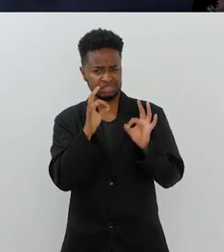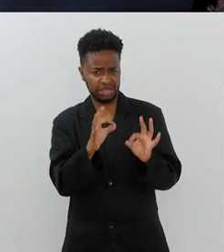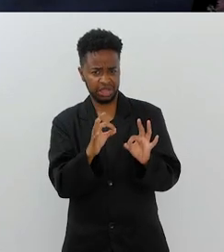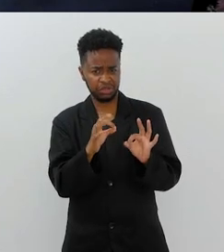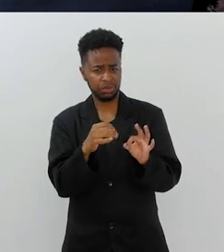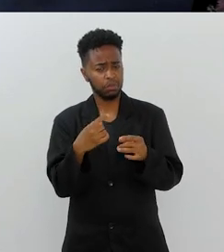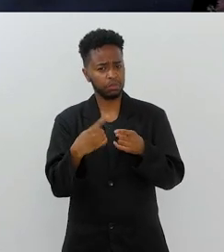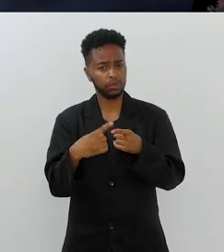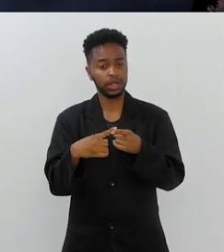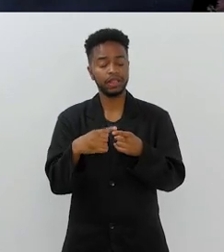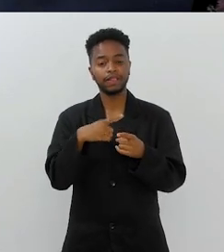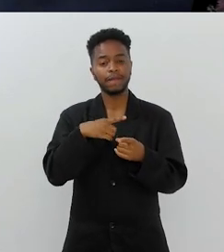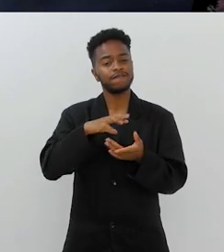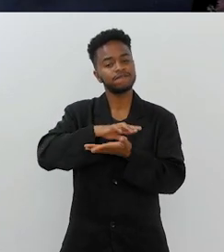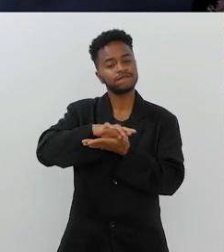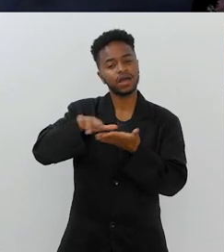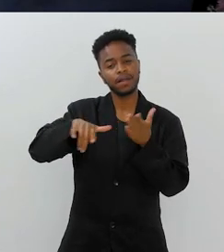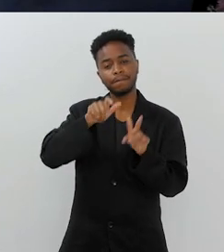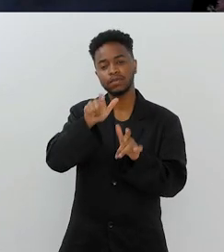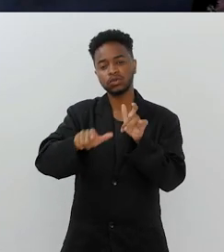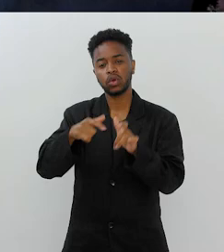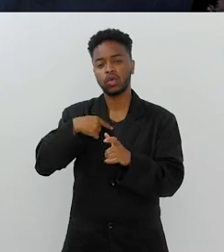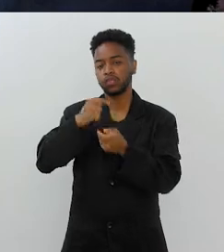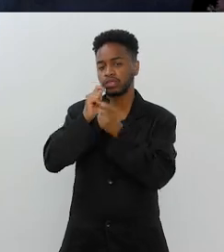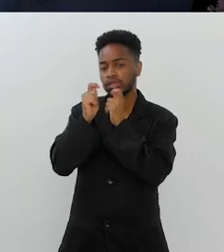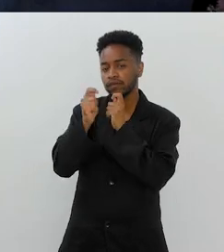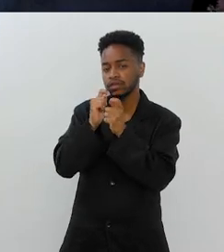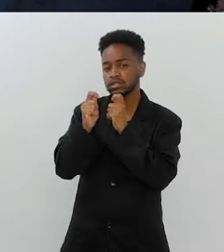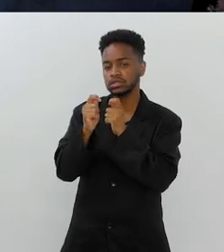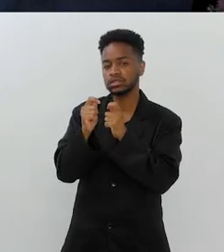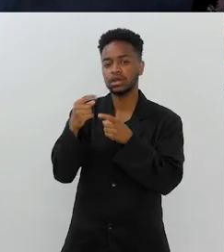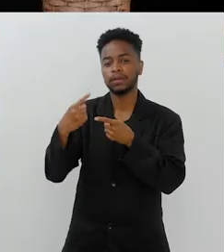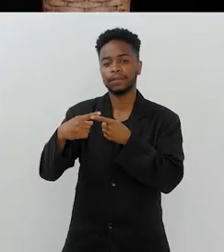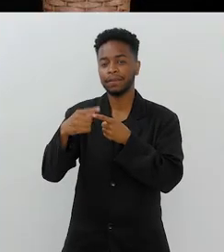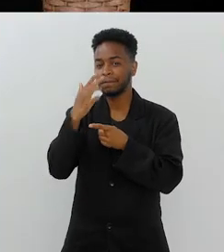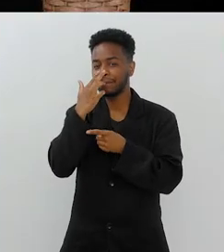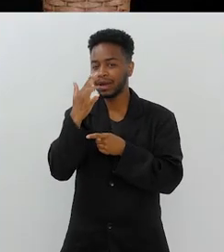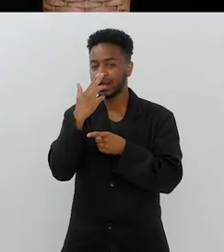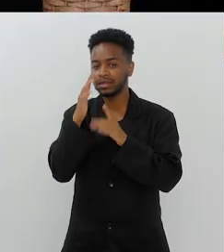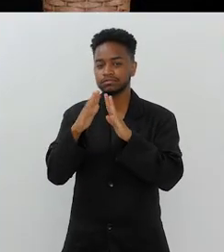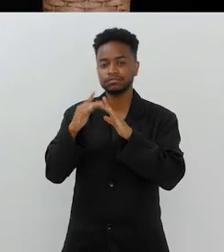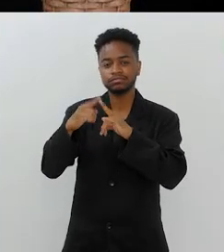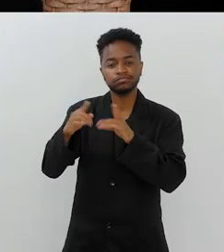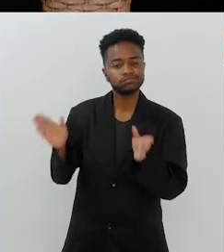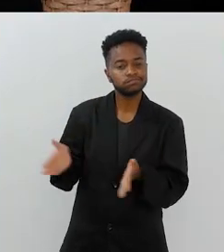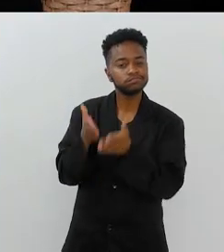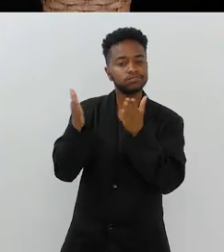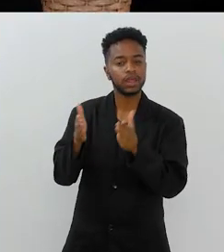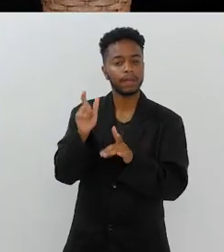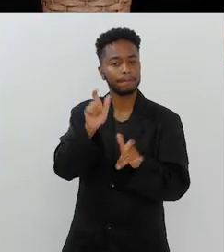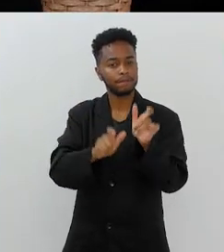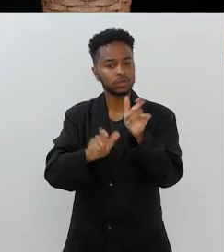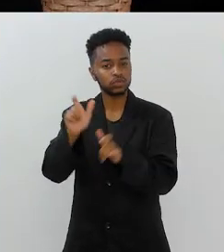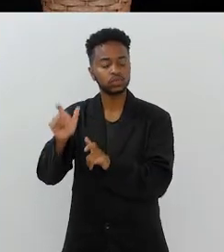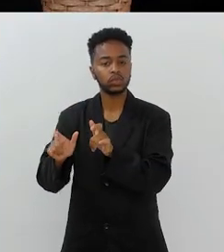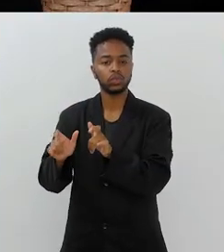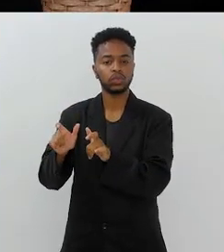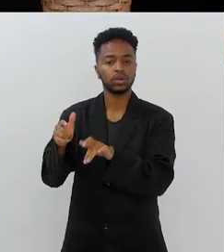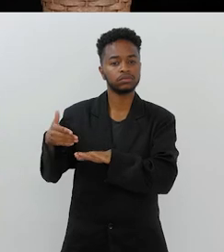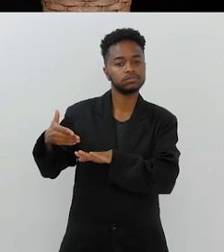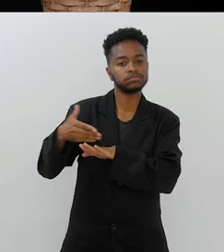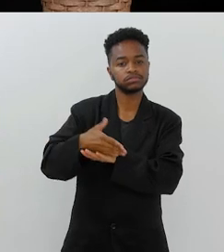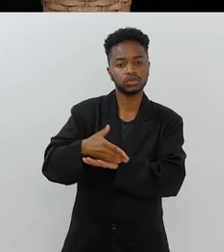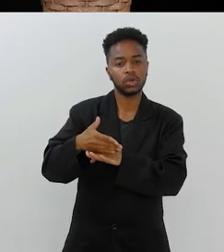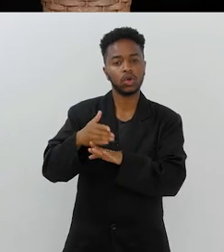várias pessoas que eu já entrevistei da Arquidiocese, O Arquidiocese impulsiona as pessoas a